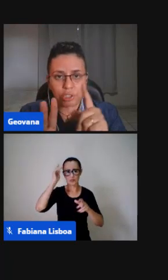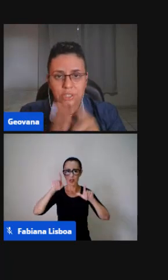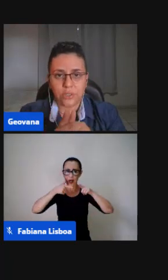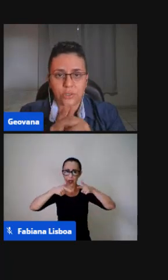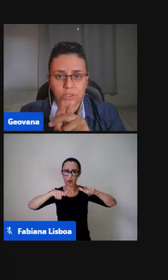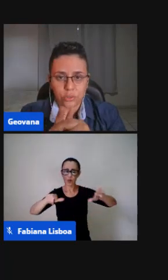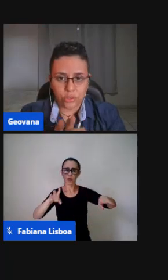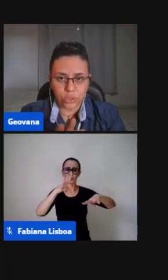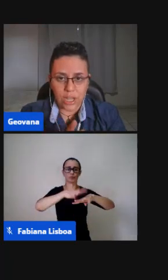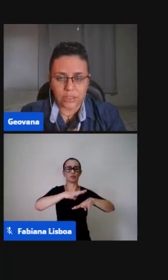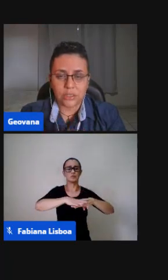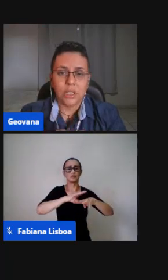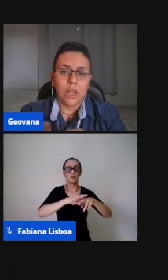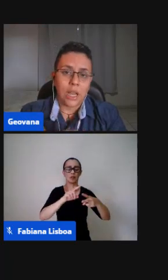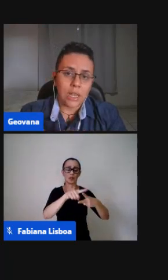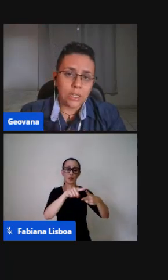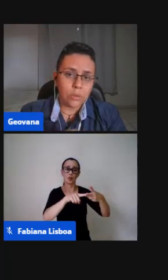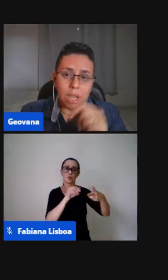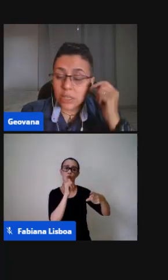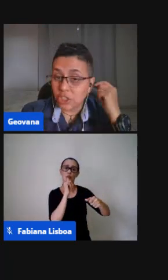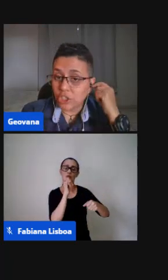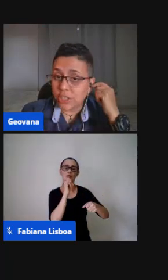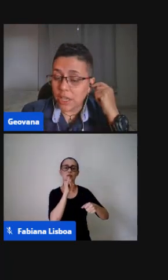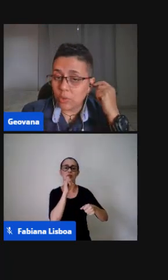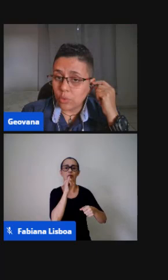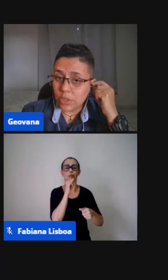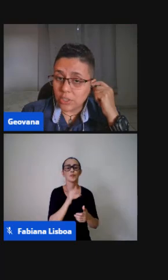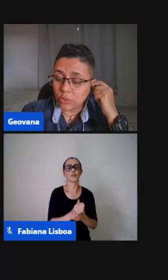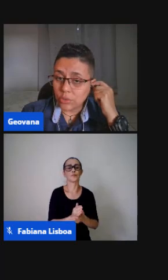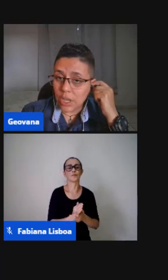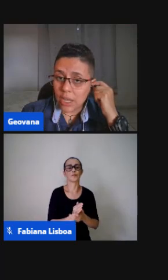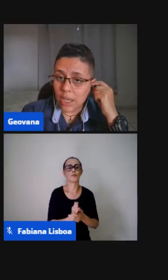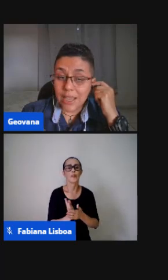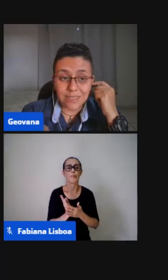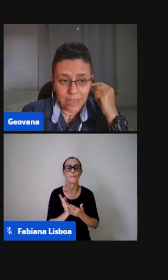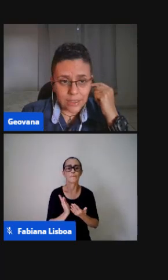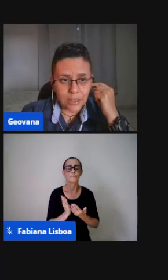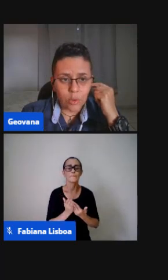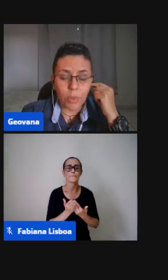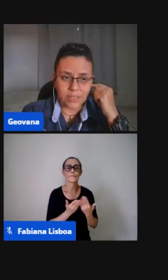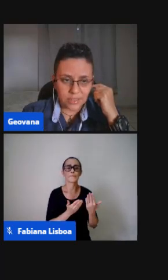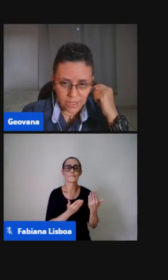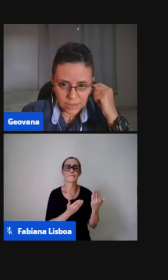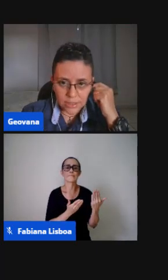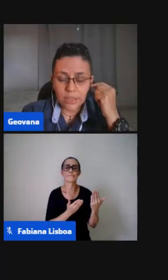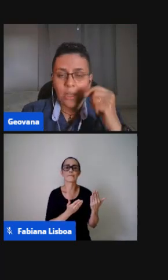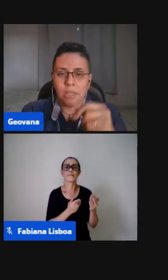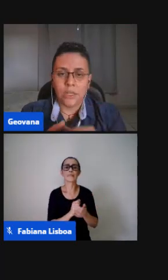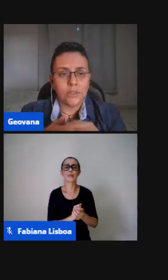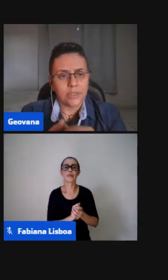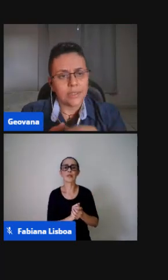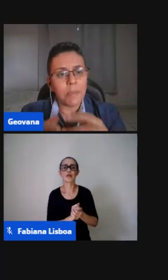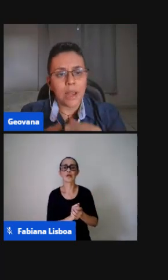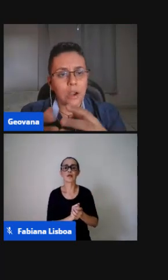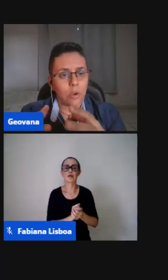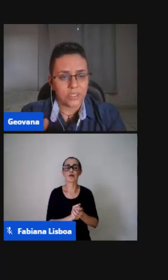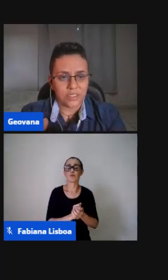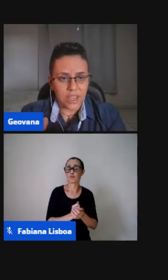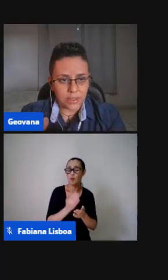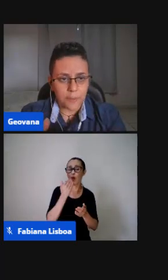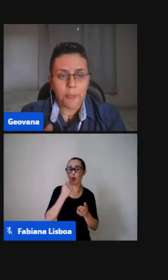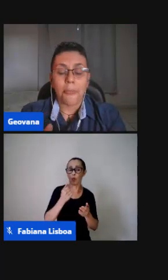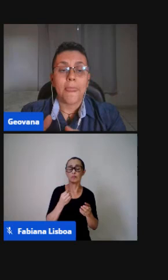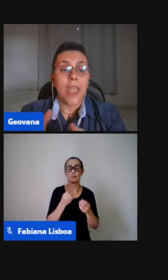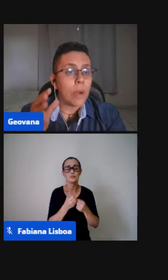dois exemplos de textos instrucionais ali do lado a gente tem o texto da receita uma receita então assim trabalhar